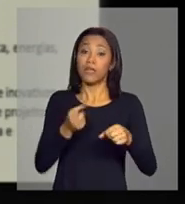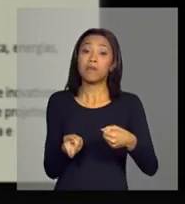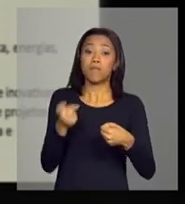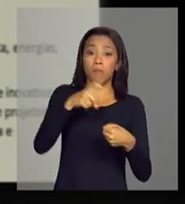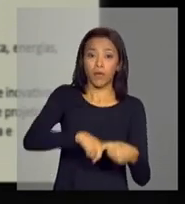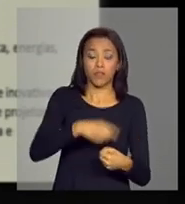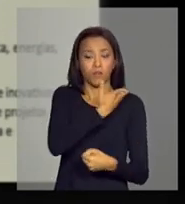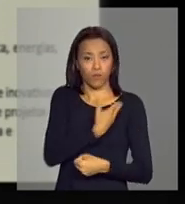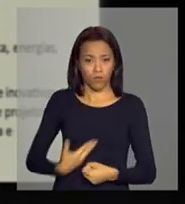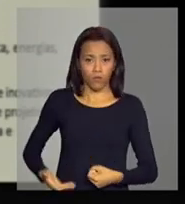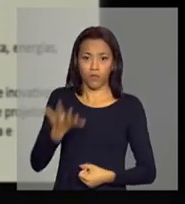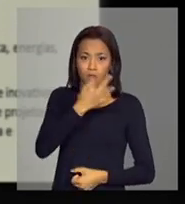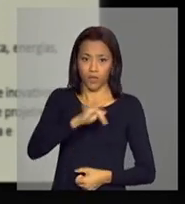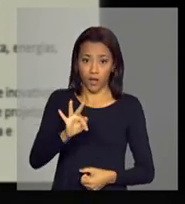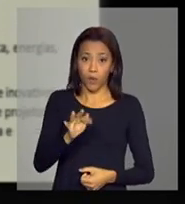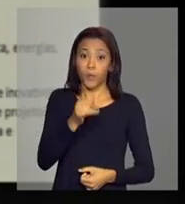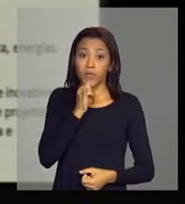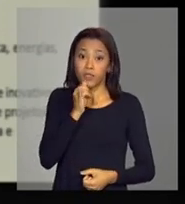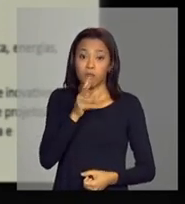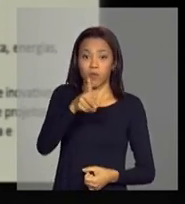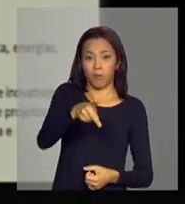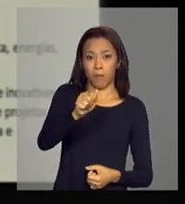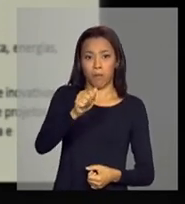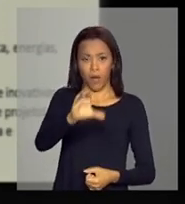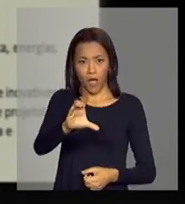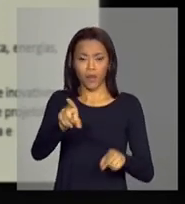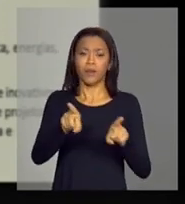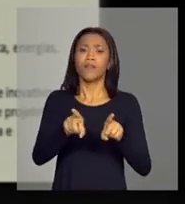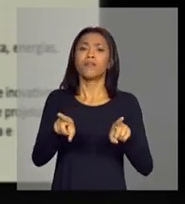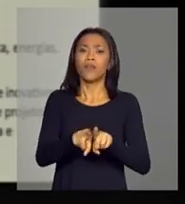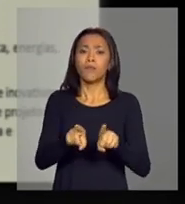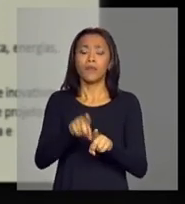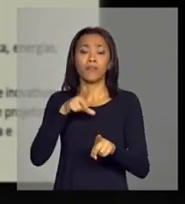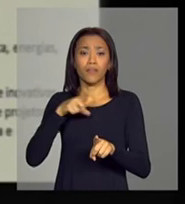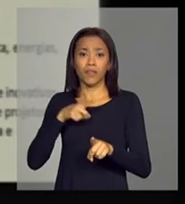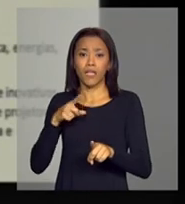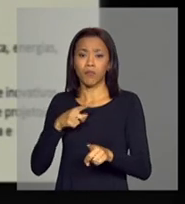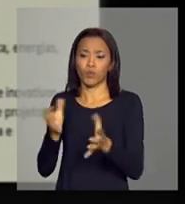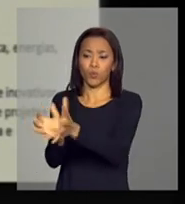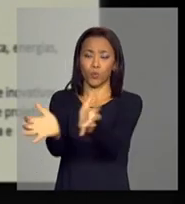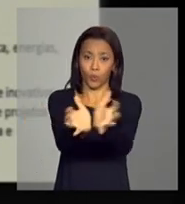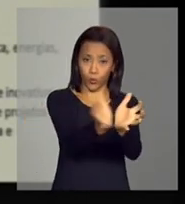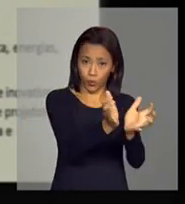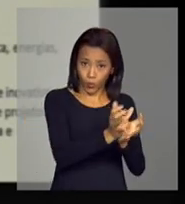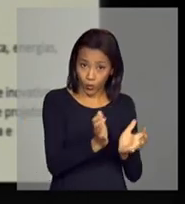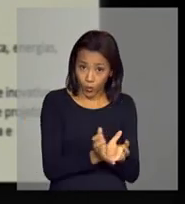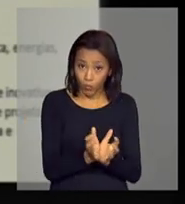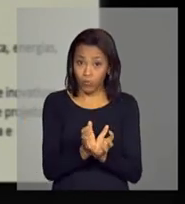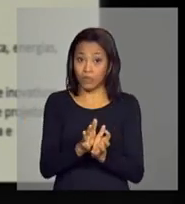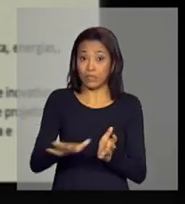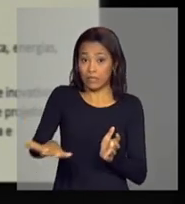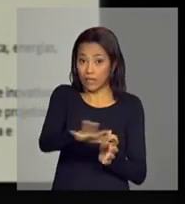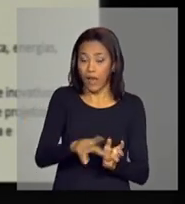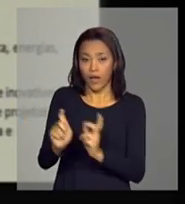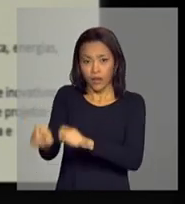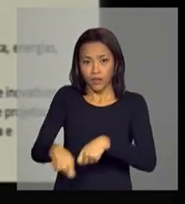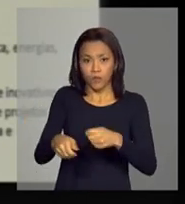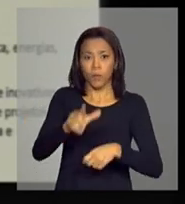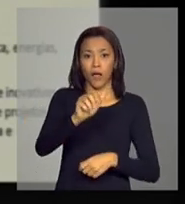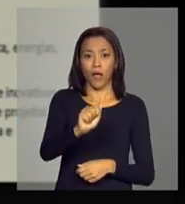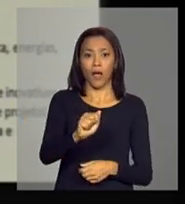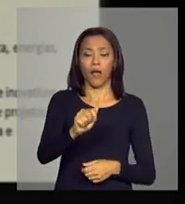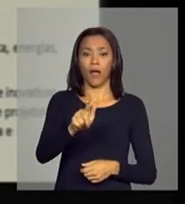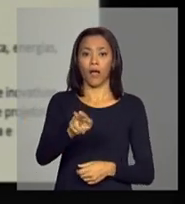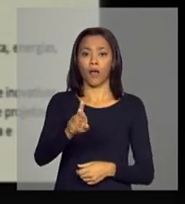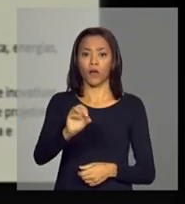no âmbito do PAC. Temos as cadeias competitivas de agronegócios, de outras cadeias sobre as quais o Sérgio já fez